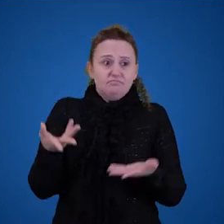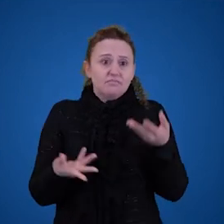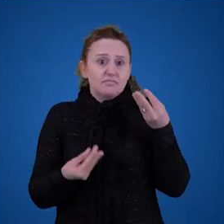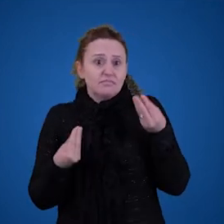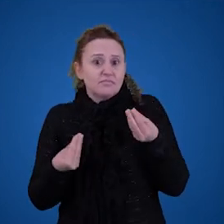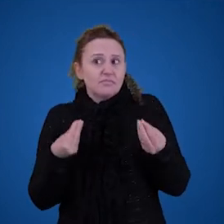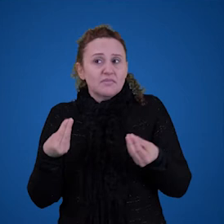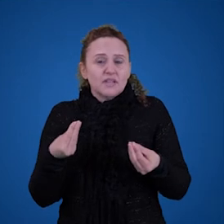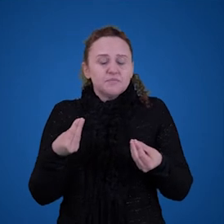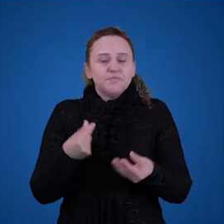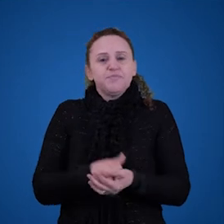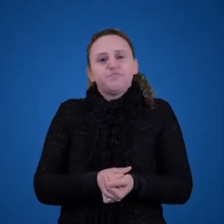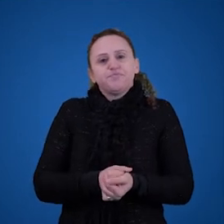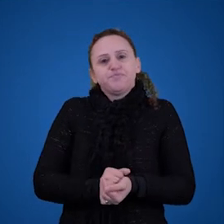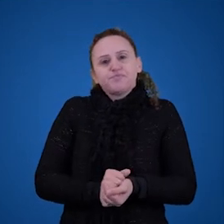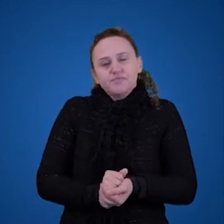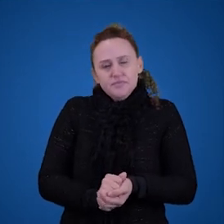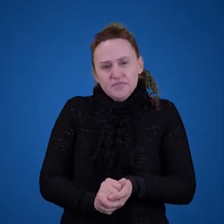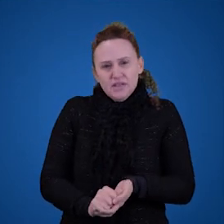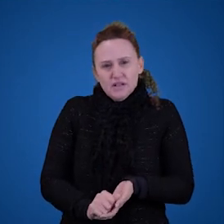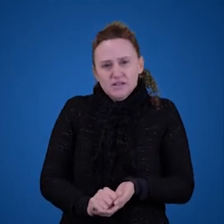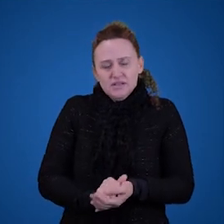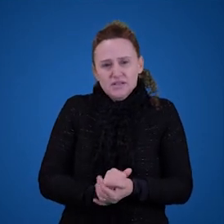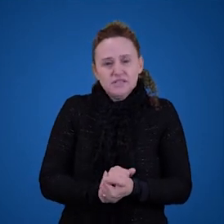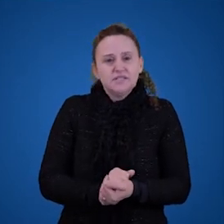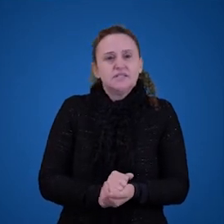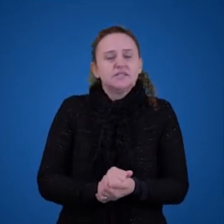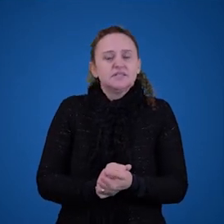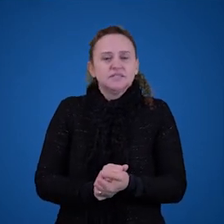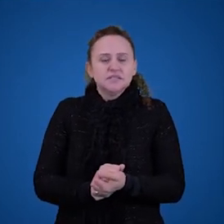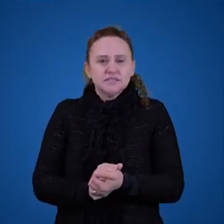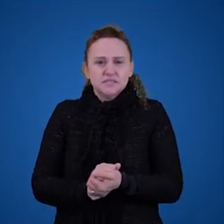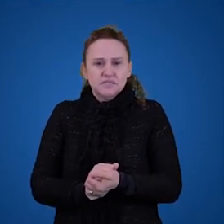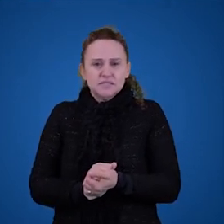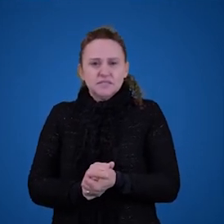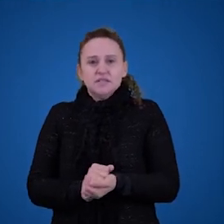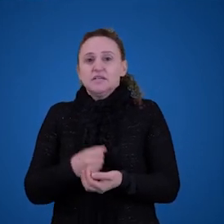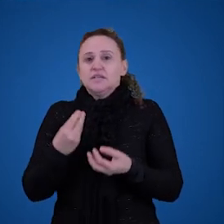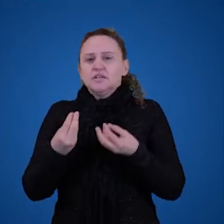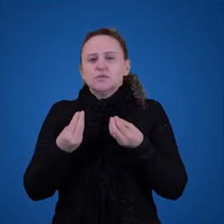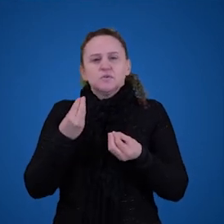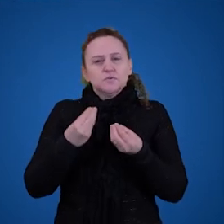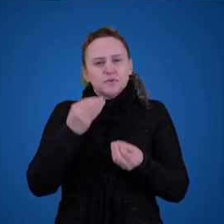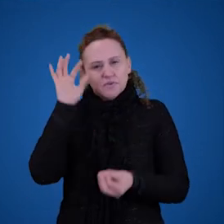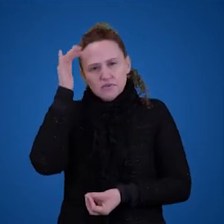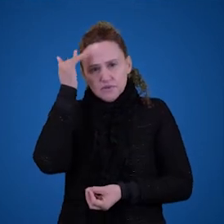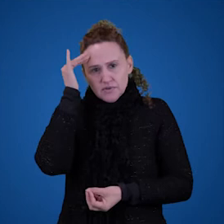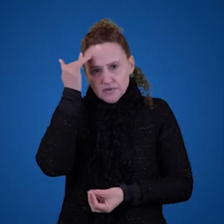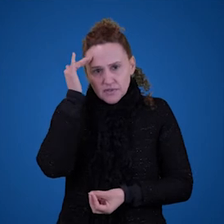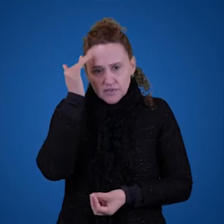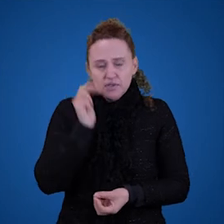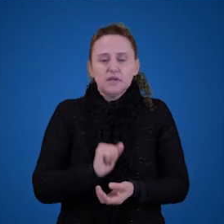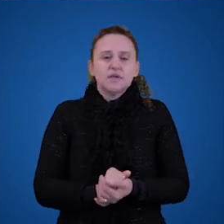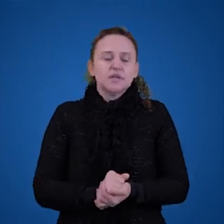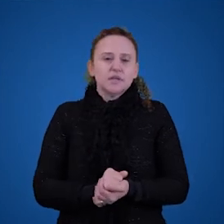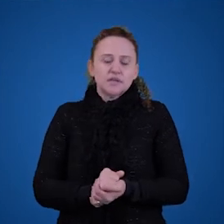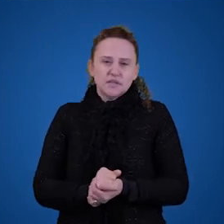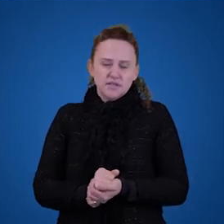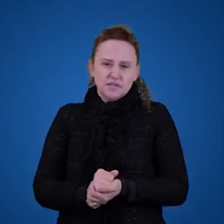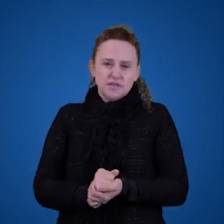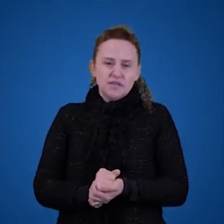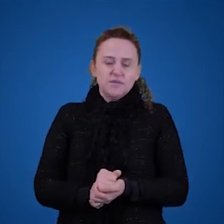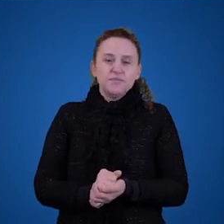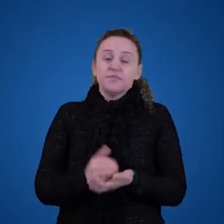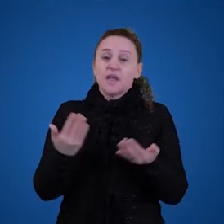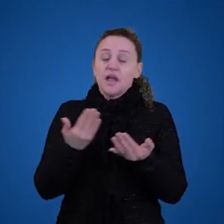fazer isso? Então, eu acho que você já começa a entender, a desenhar o problema para TRS aplicado aos termos singulares